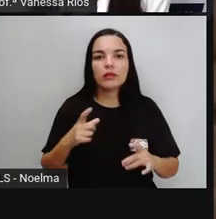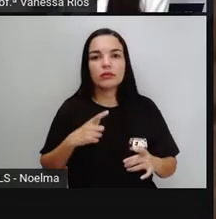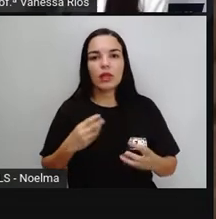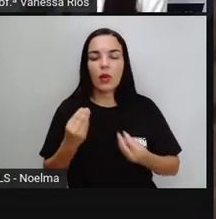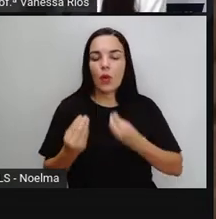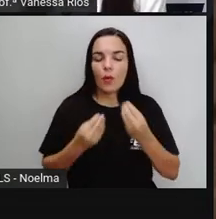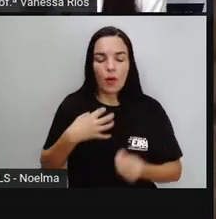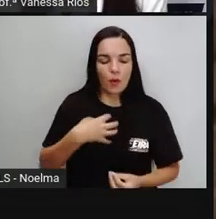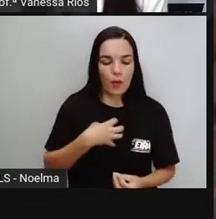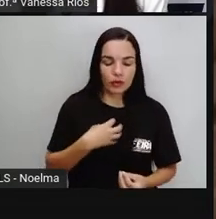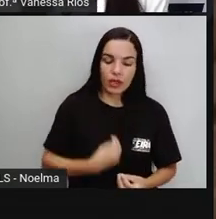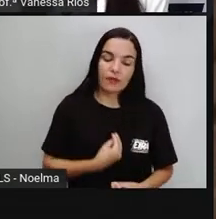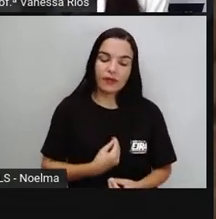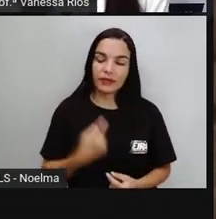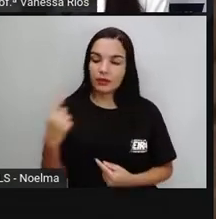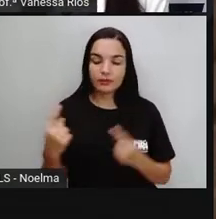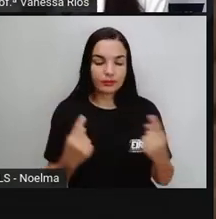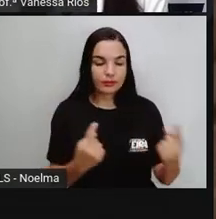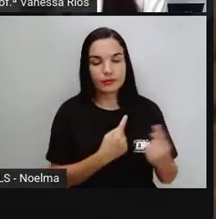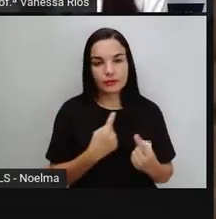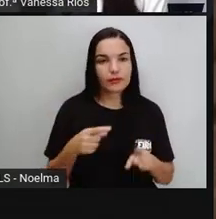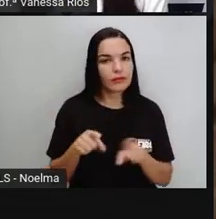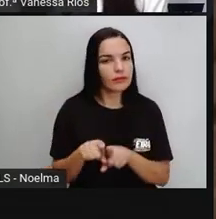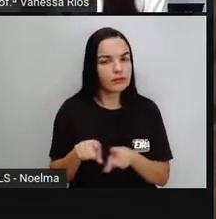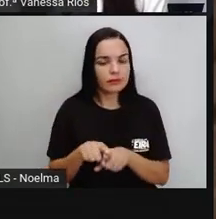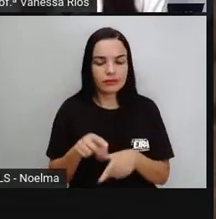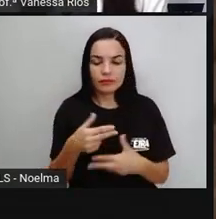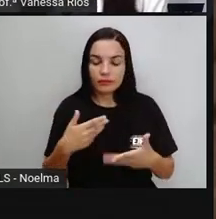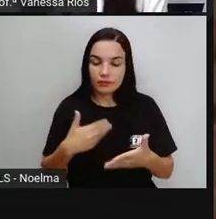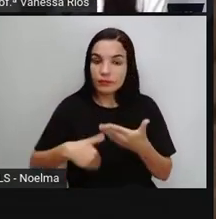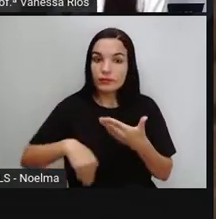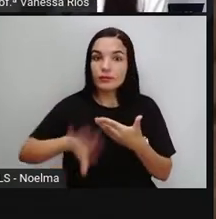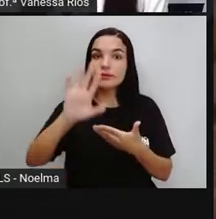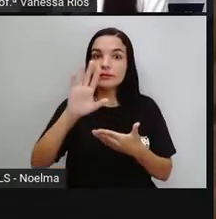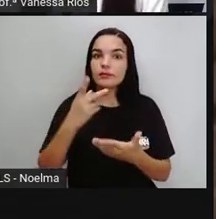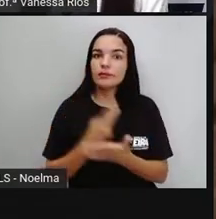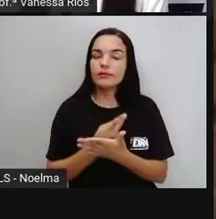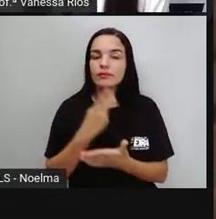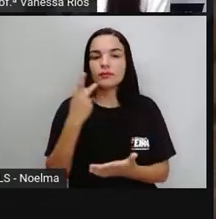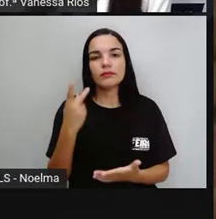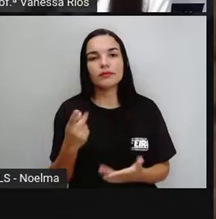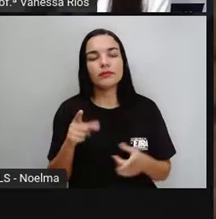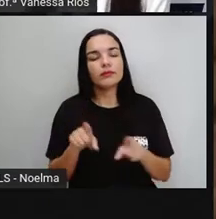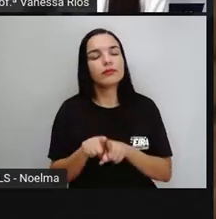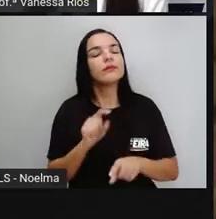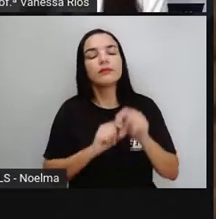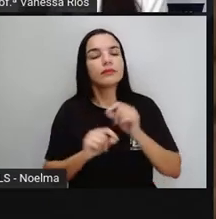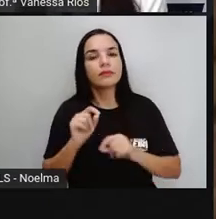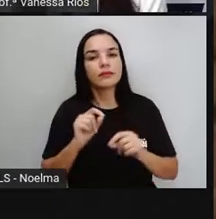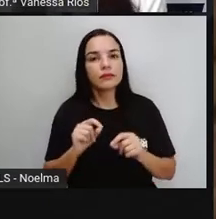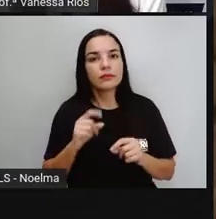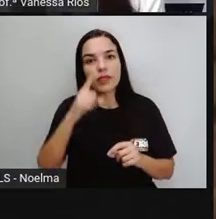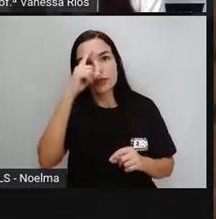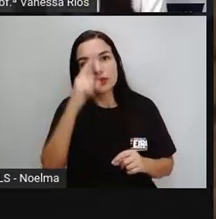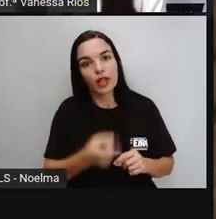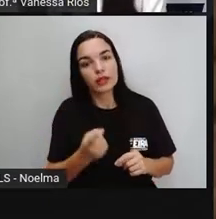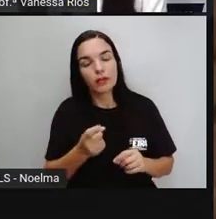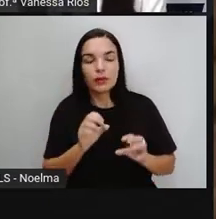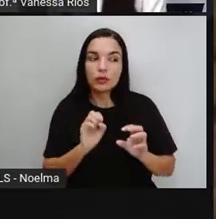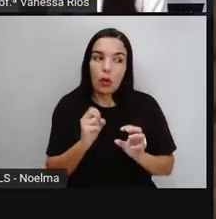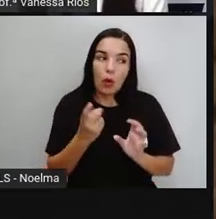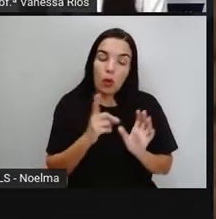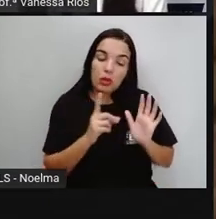nosso modo de vida e com as coisas que vão acontecendo e que indiretamente ou diretamente